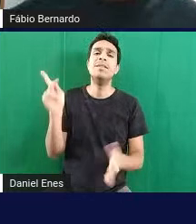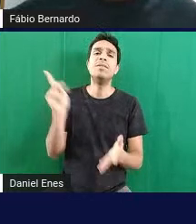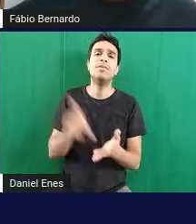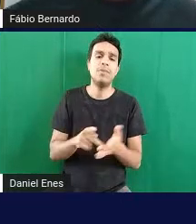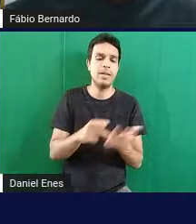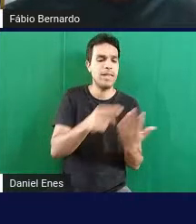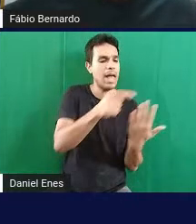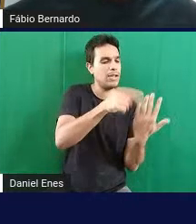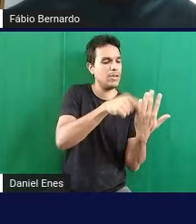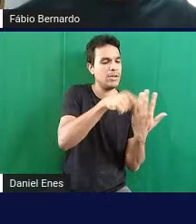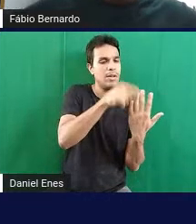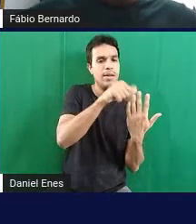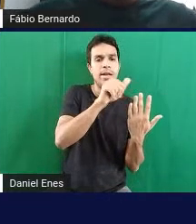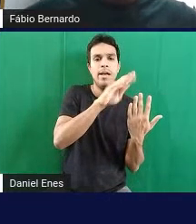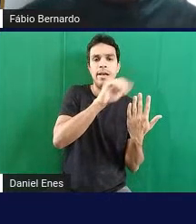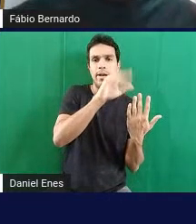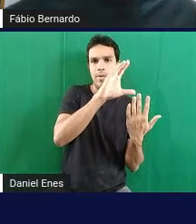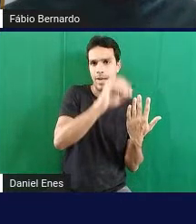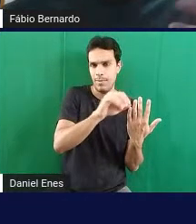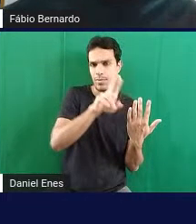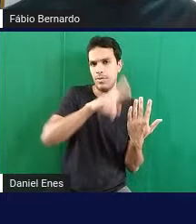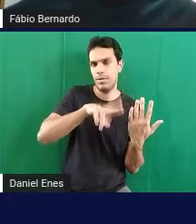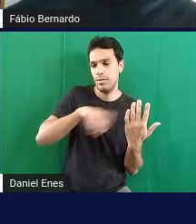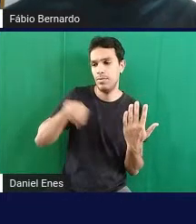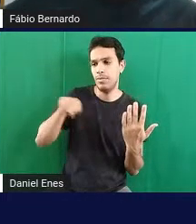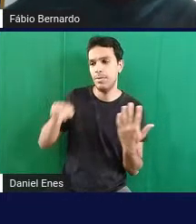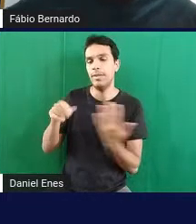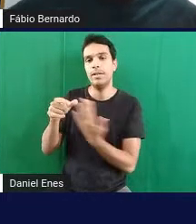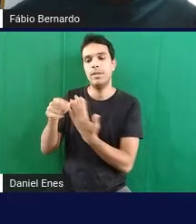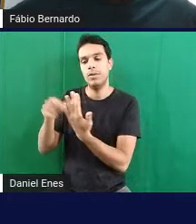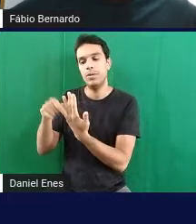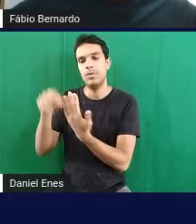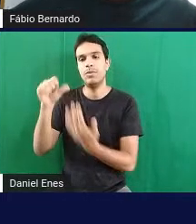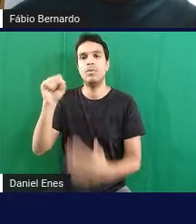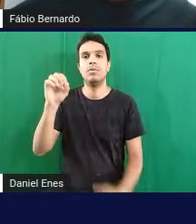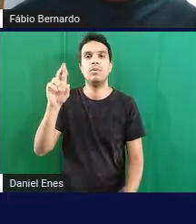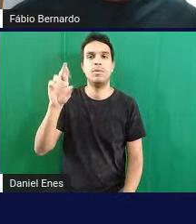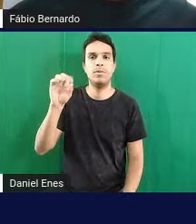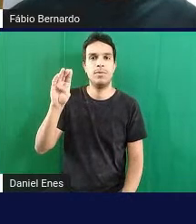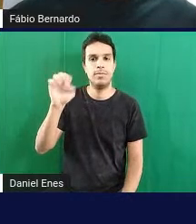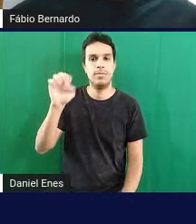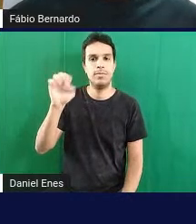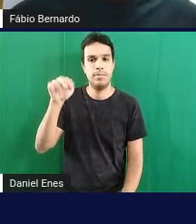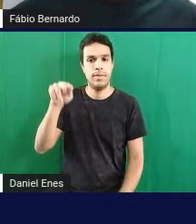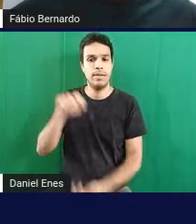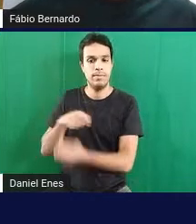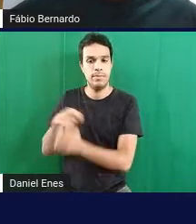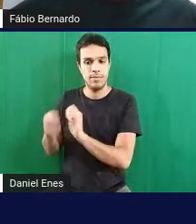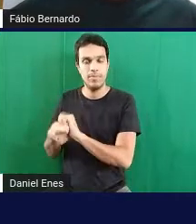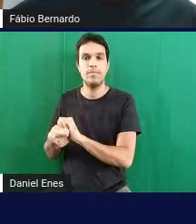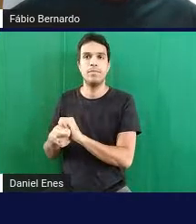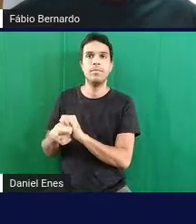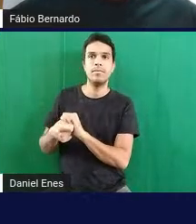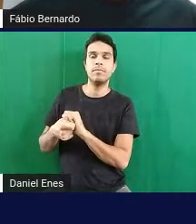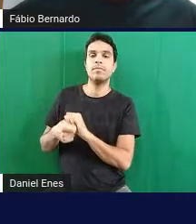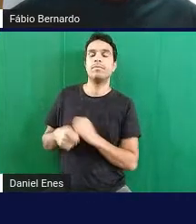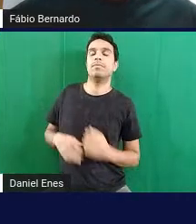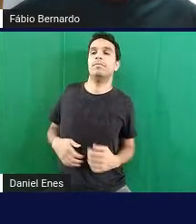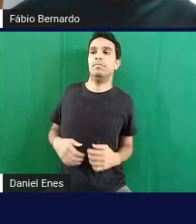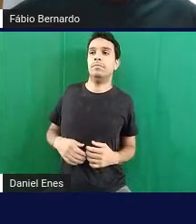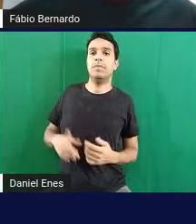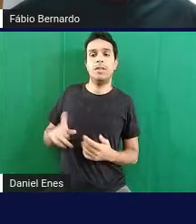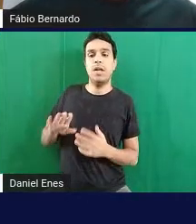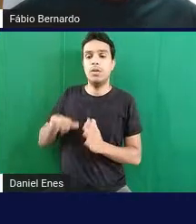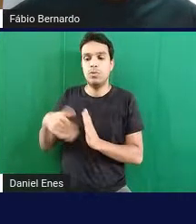soroban é uma adaptação e os alunos fazem uso do soroban o todo nas aulas de matemática é por meio dele que eles fazem os